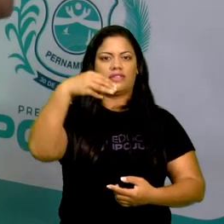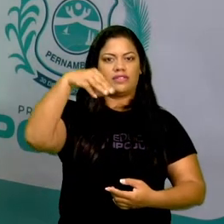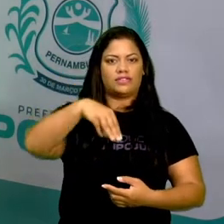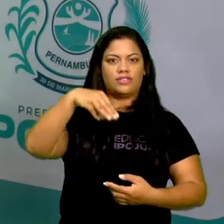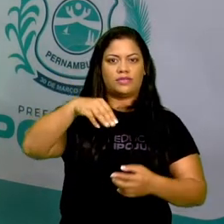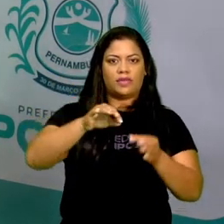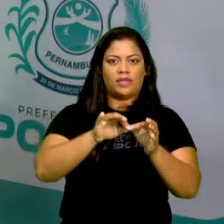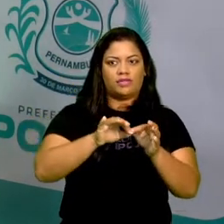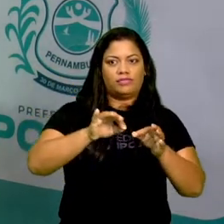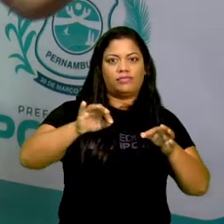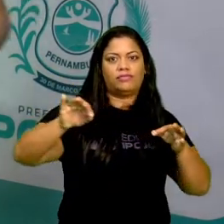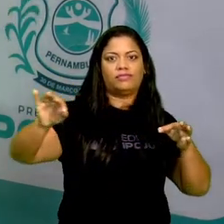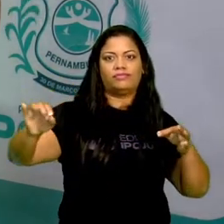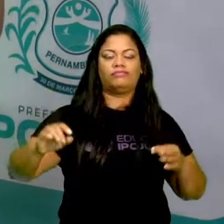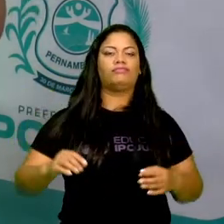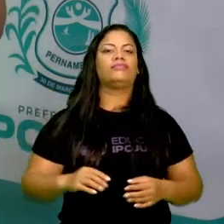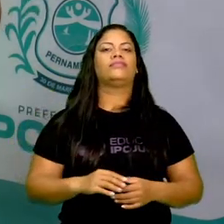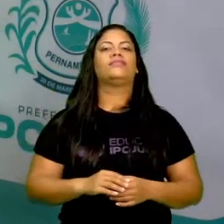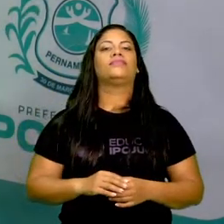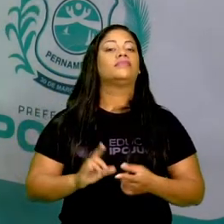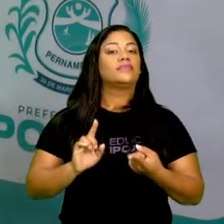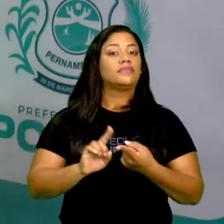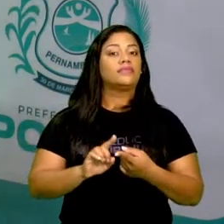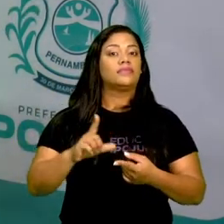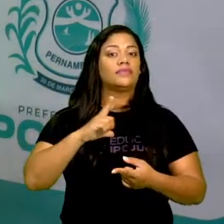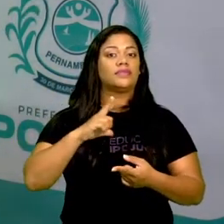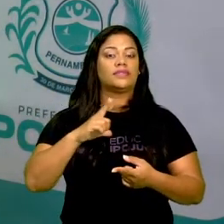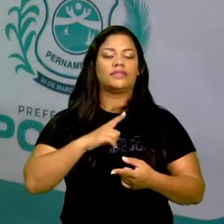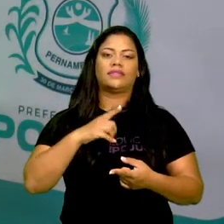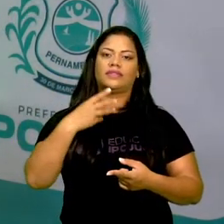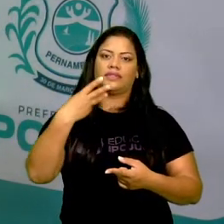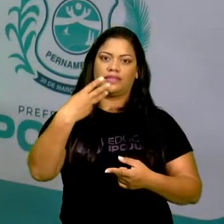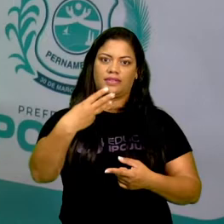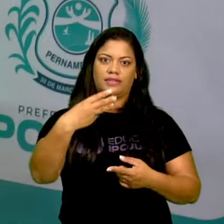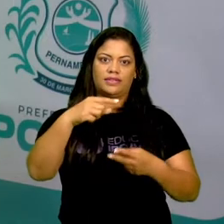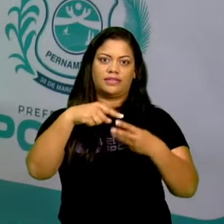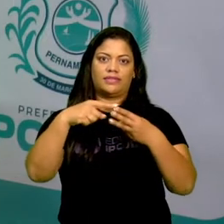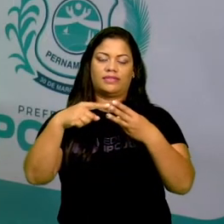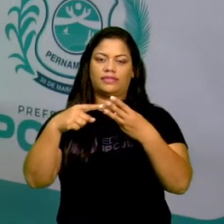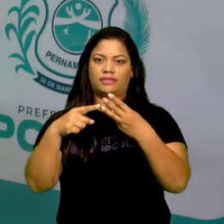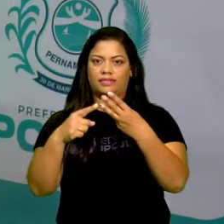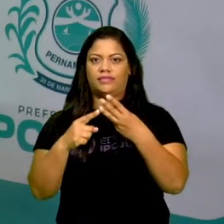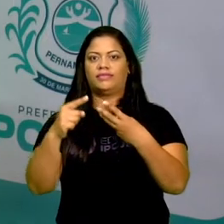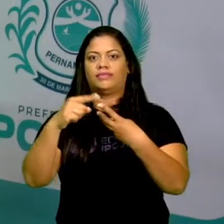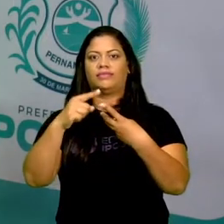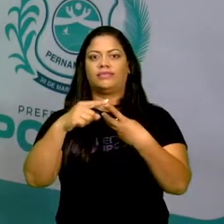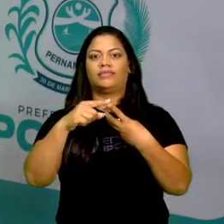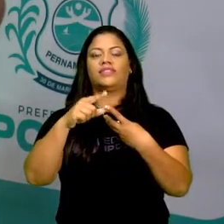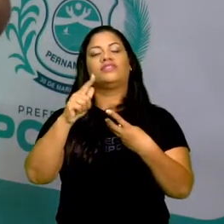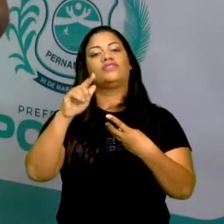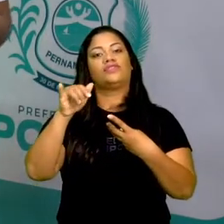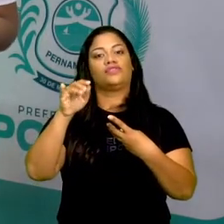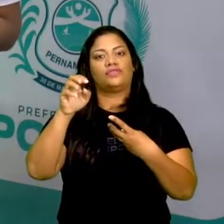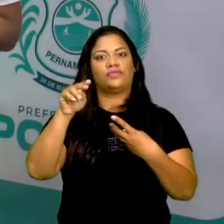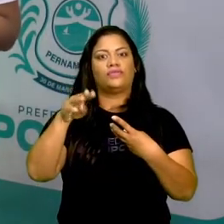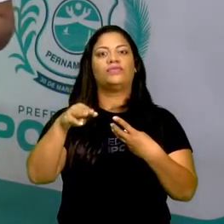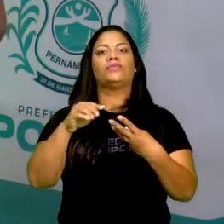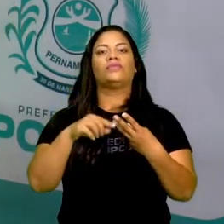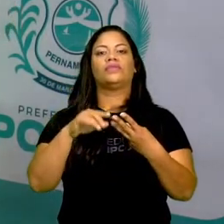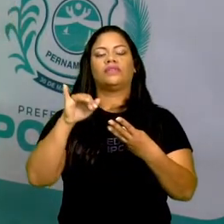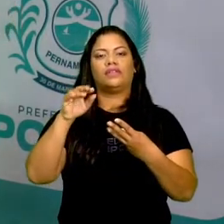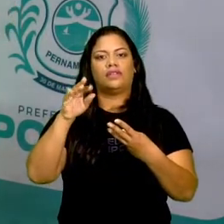de comprimento, que ele é enorme. Ele já possui três segmentos, que é o diodeno, o jejuno e o iril.